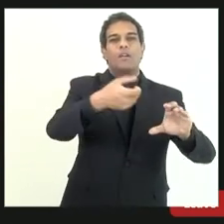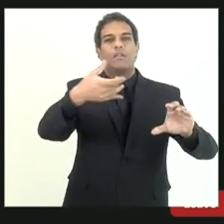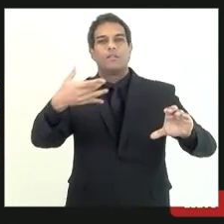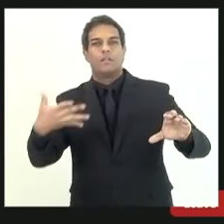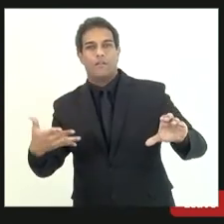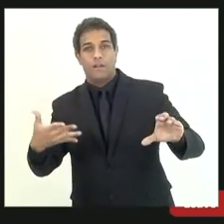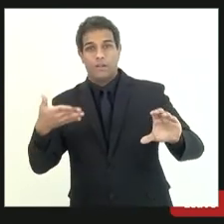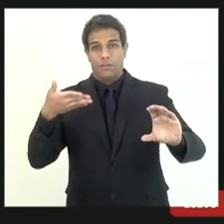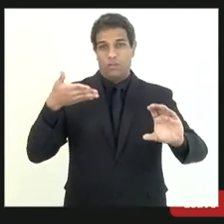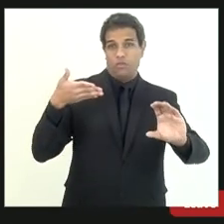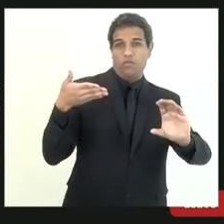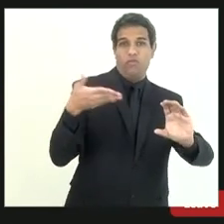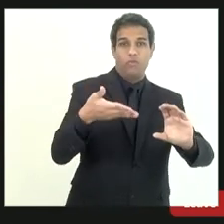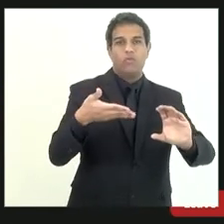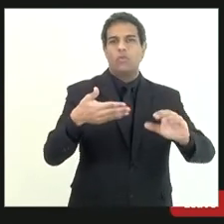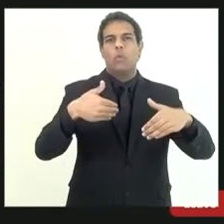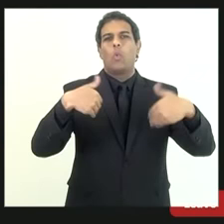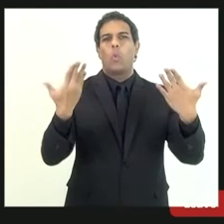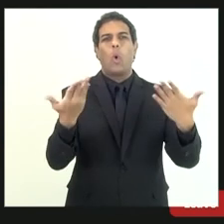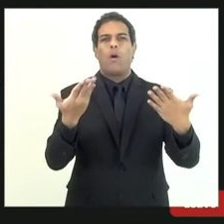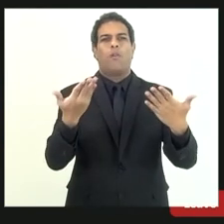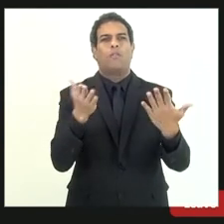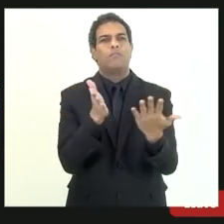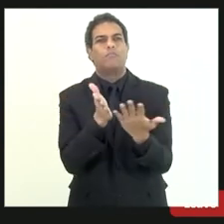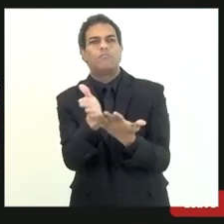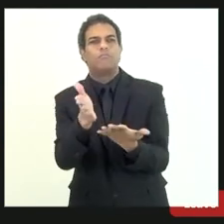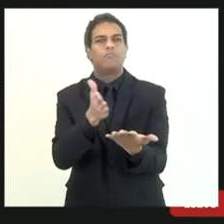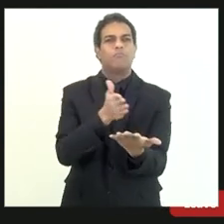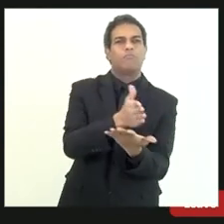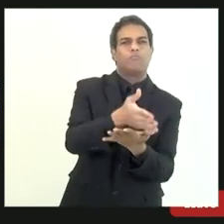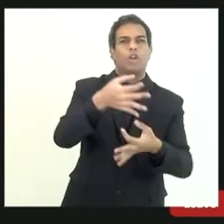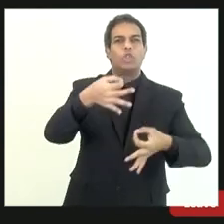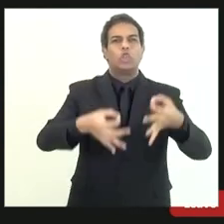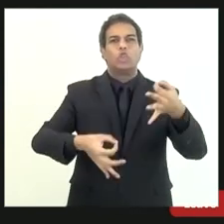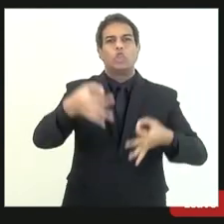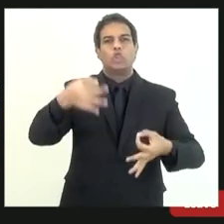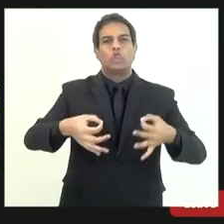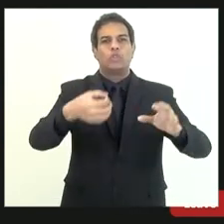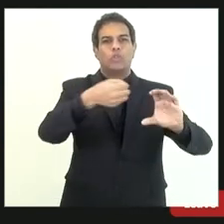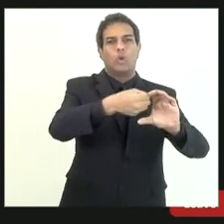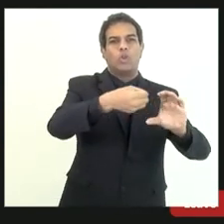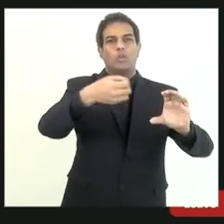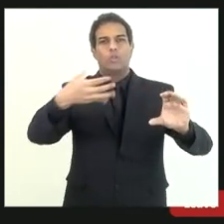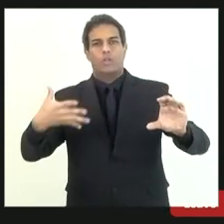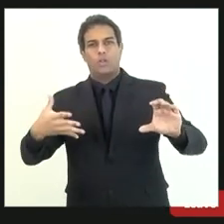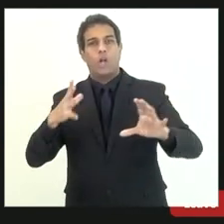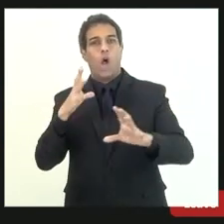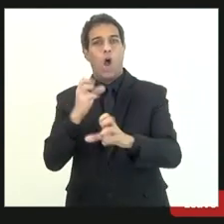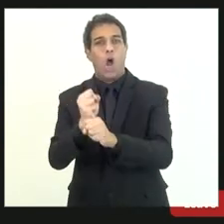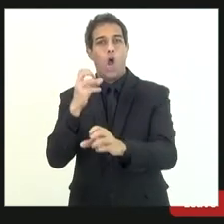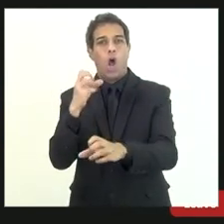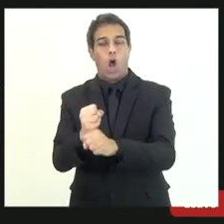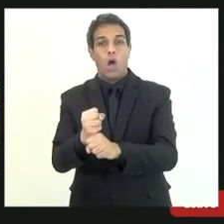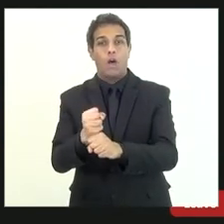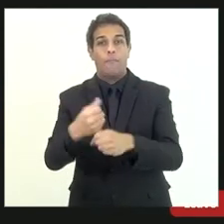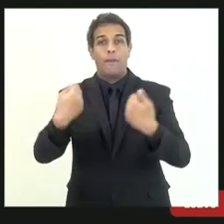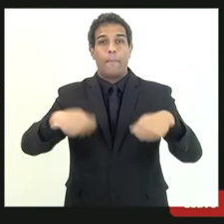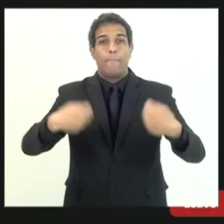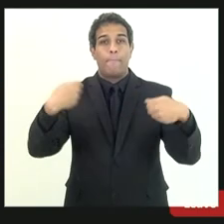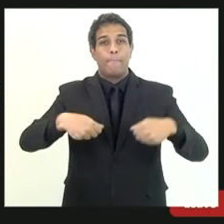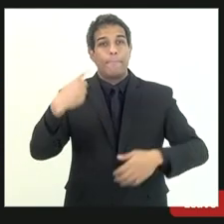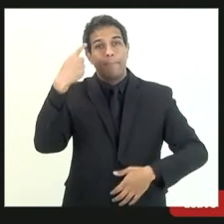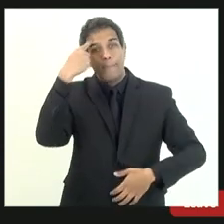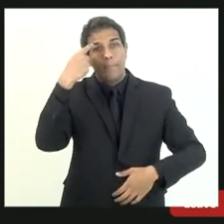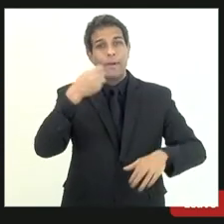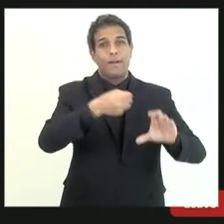independentemente da vertente que a gente adote para a classificação contábil a gente trouxe uma análise dos